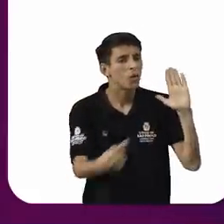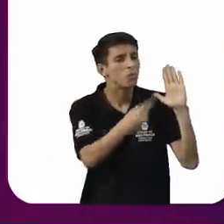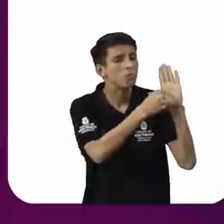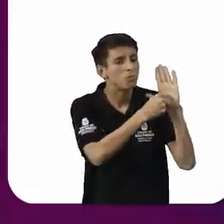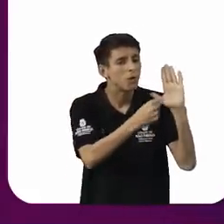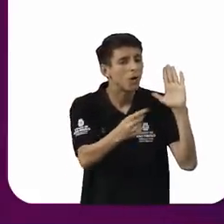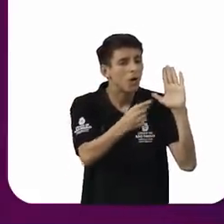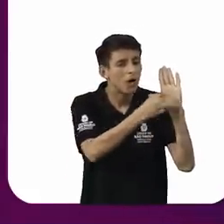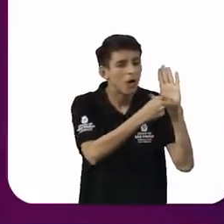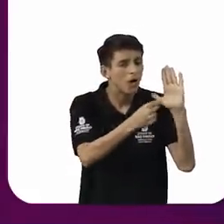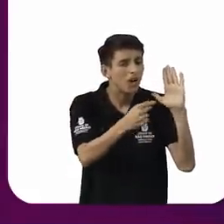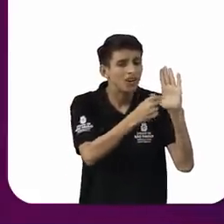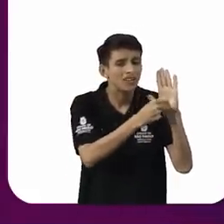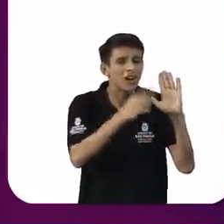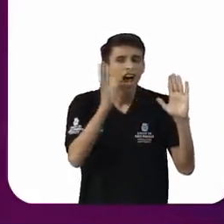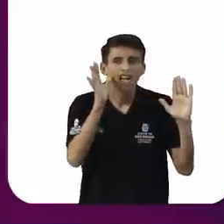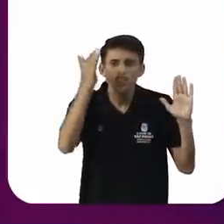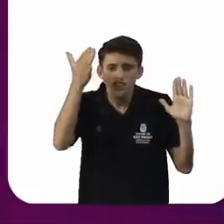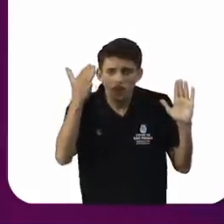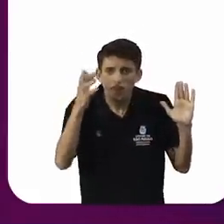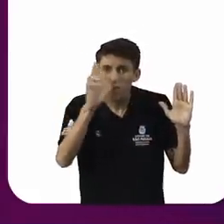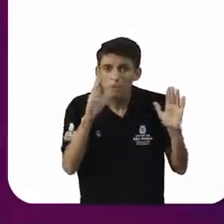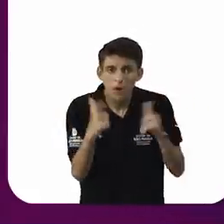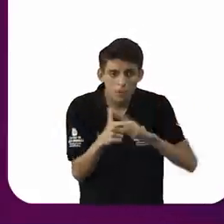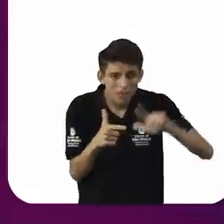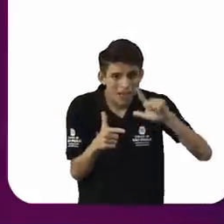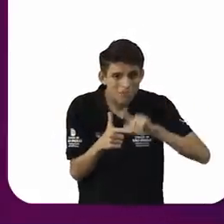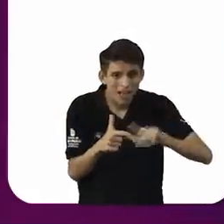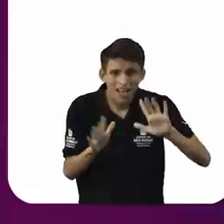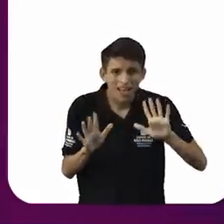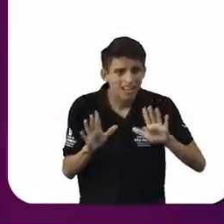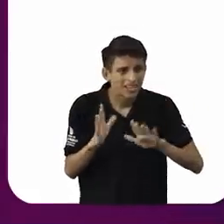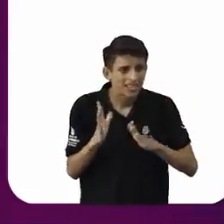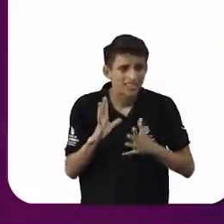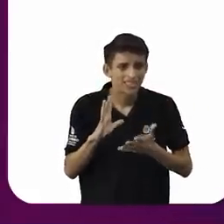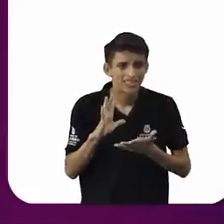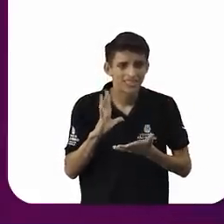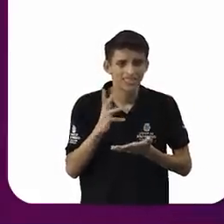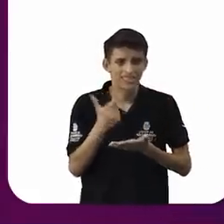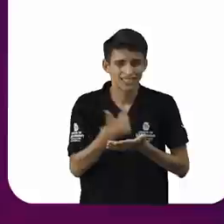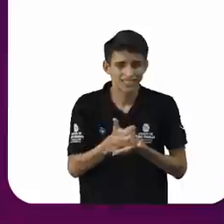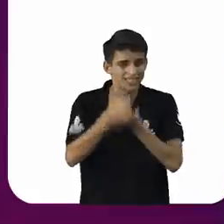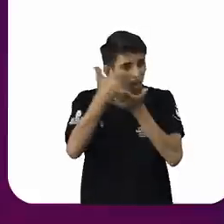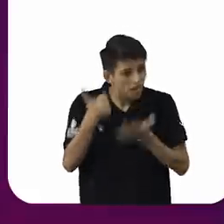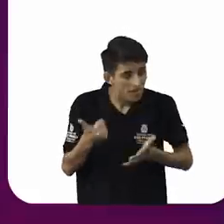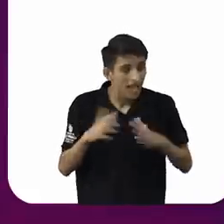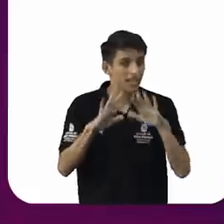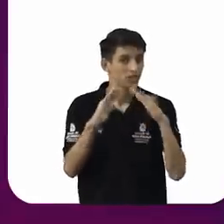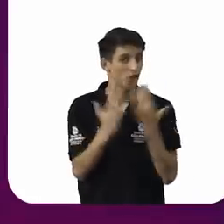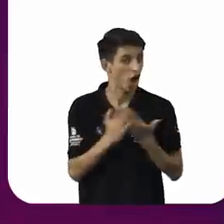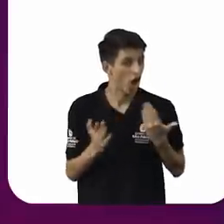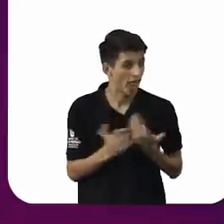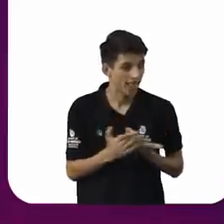Alguém acha que um botão de emergência vai salvar a escola? Um botão de emergência?